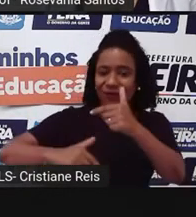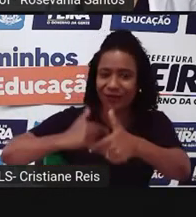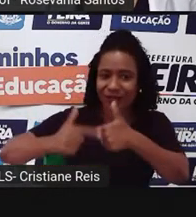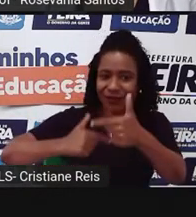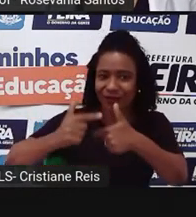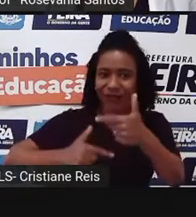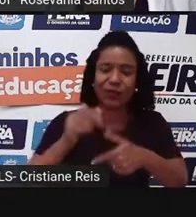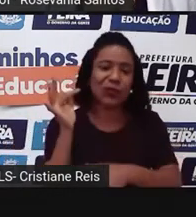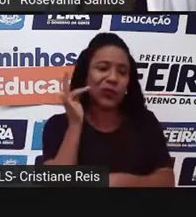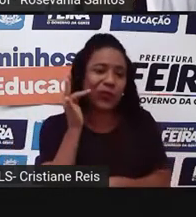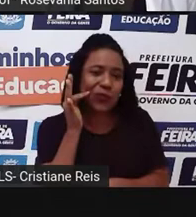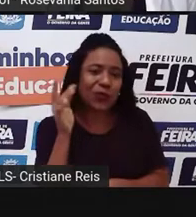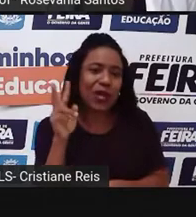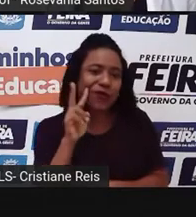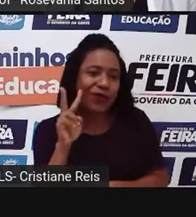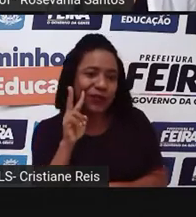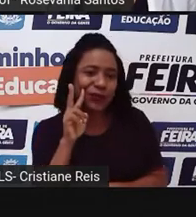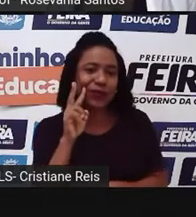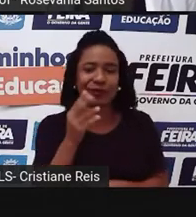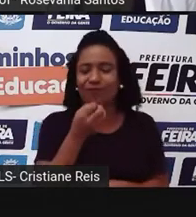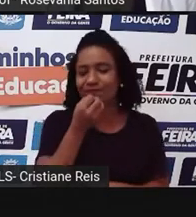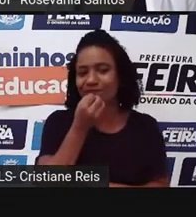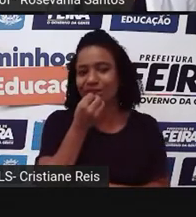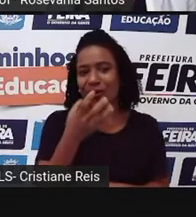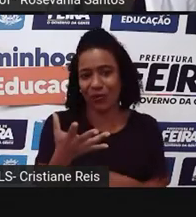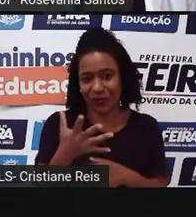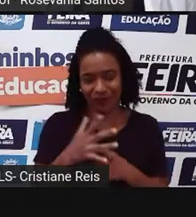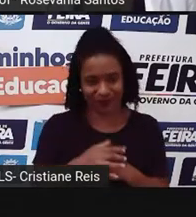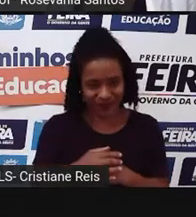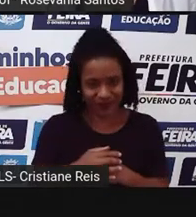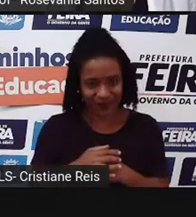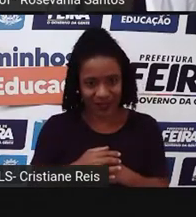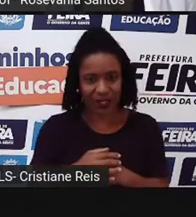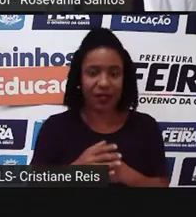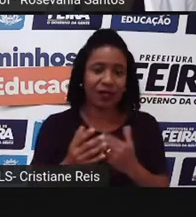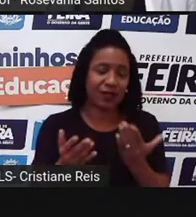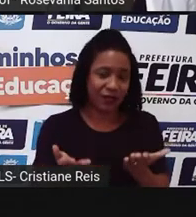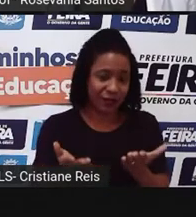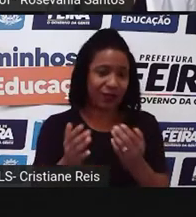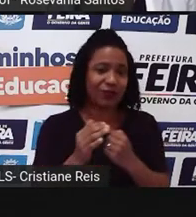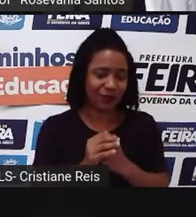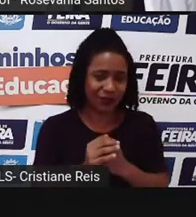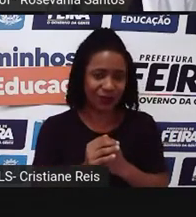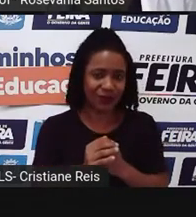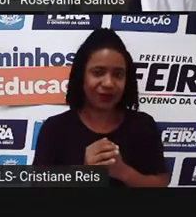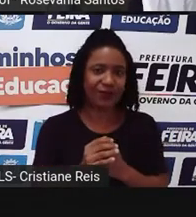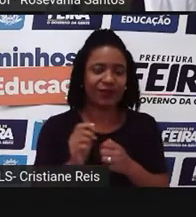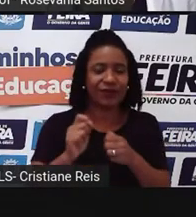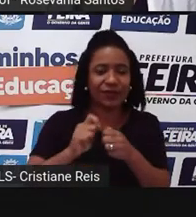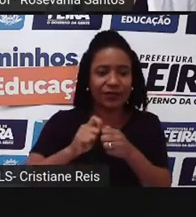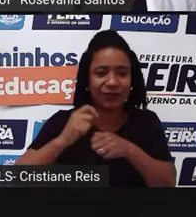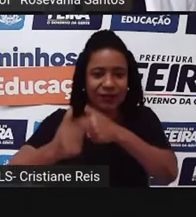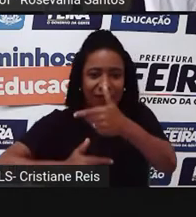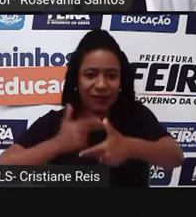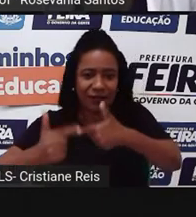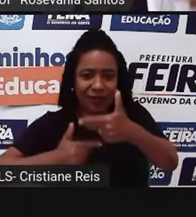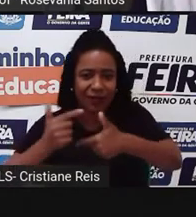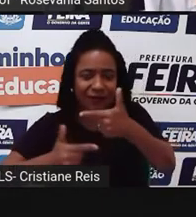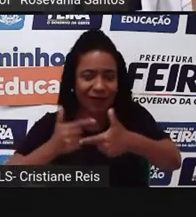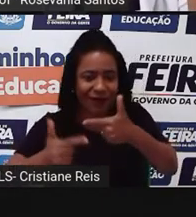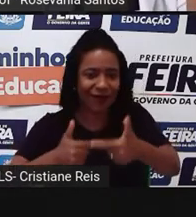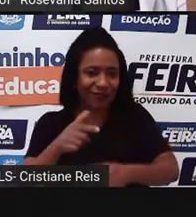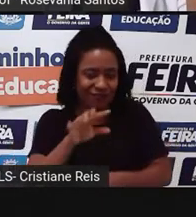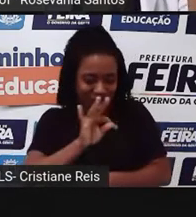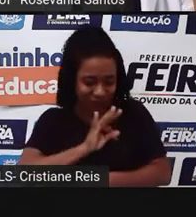agredir, né? Ou agredindo o mínimo possível esse espaço aí. São utilizadas técnicas